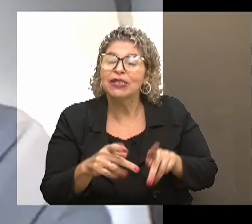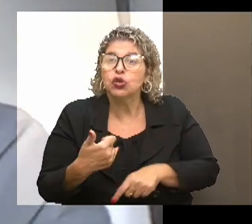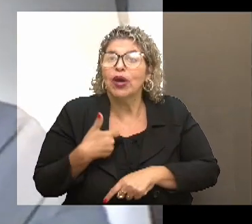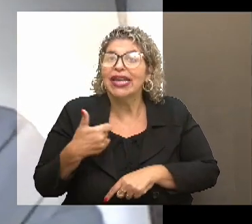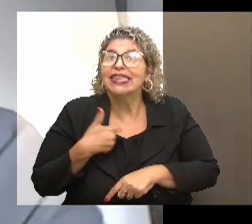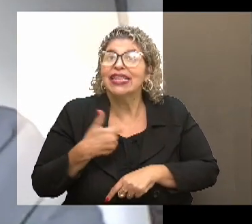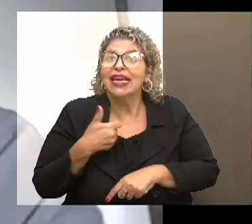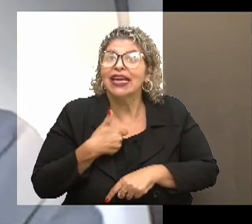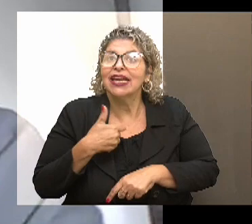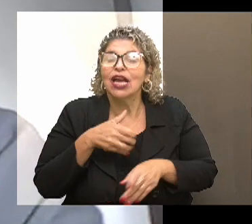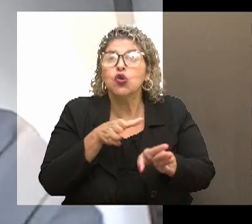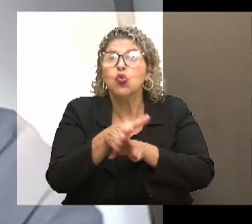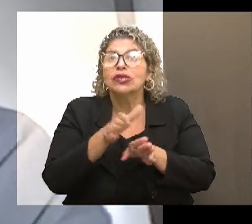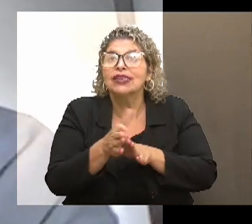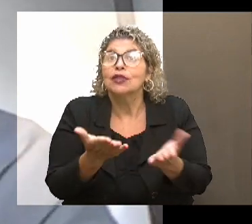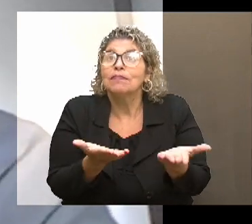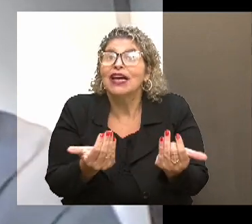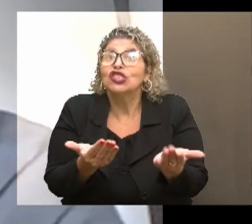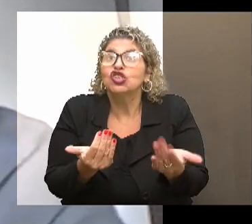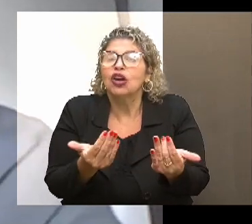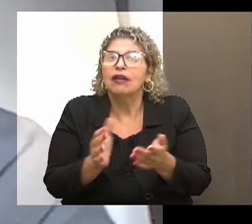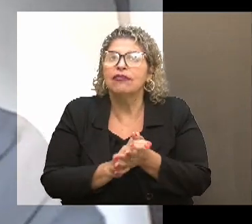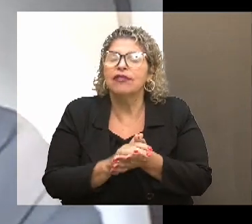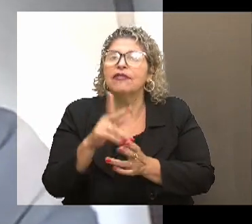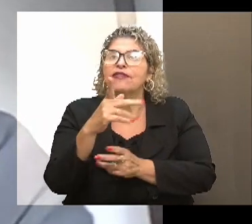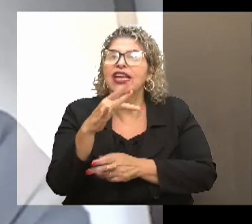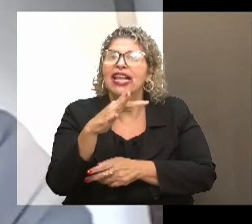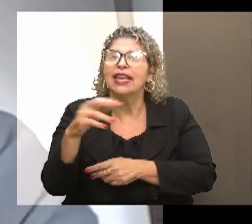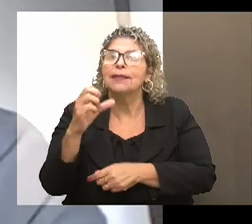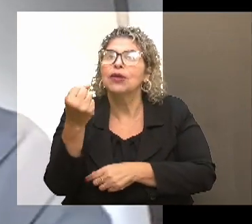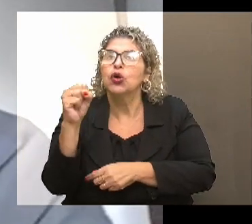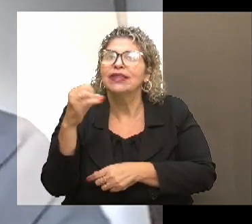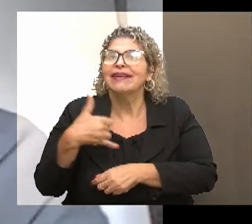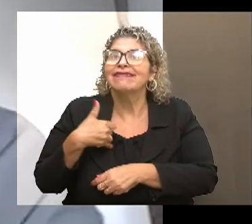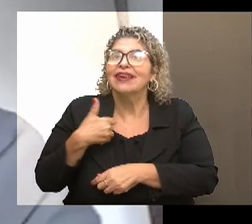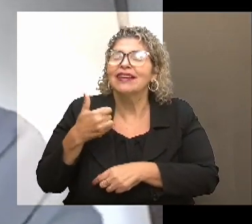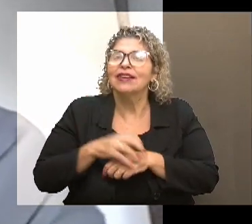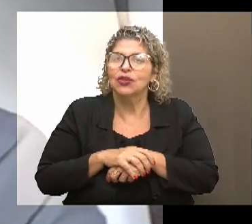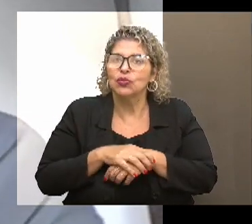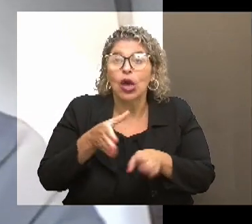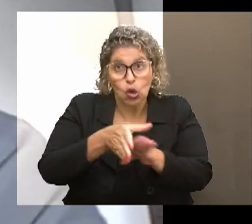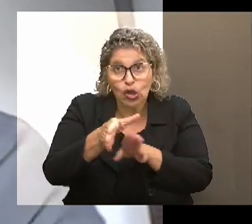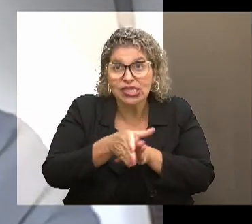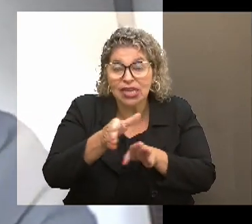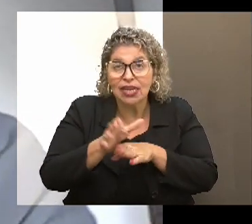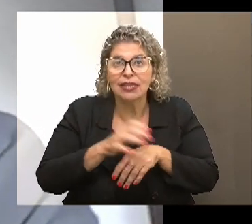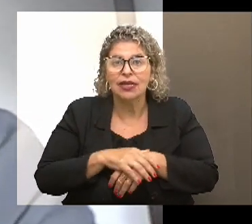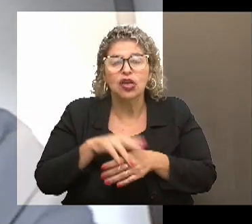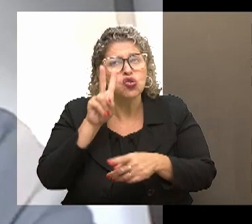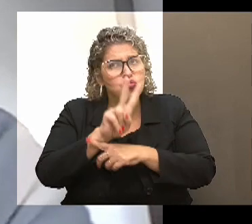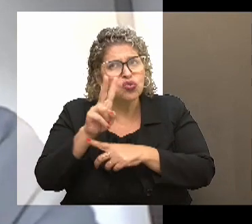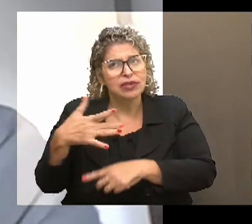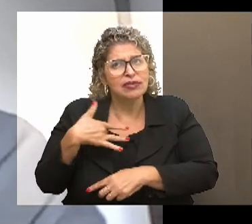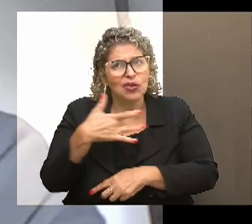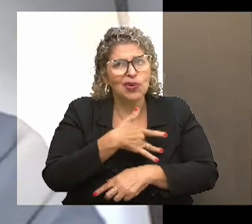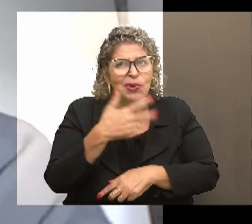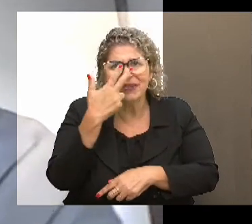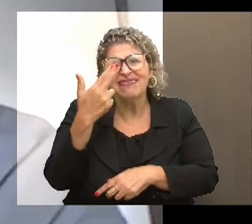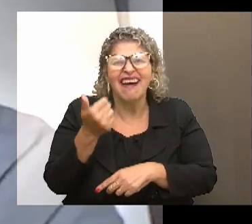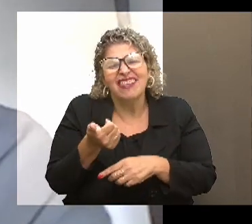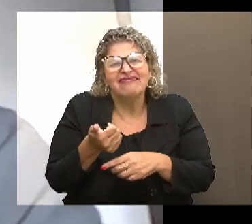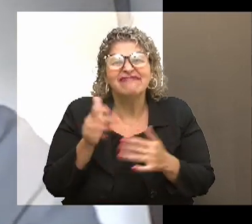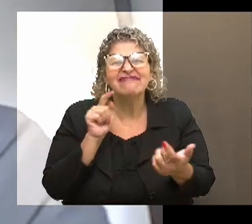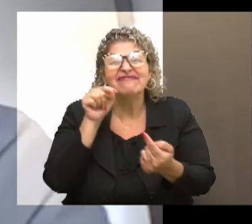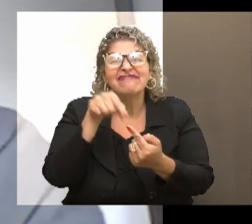idade e um conselho aos mais jovens. Então, Felipe, 80 anos, meu conselho é minhas pessoas, cuide do seu corpo, tenha tempo livre, enfim, coisas nesse sentido.